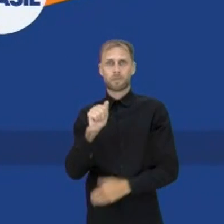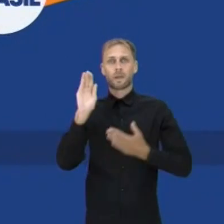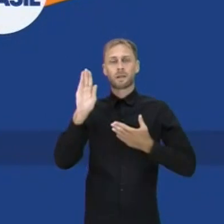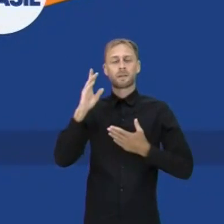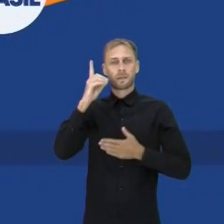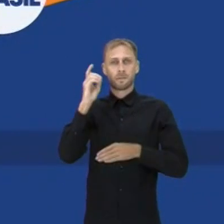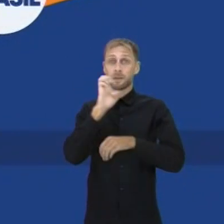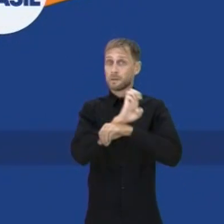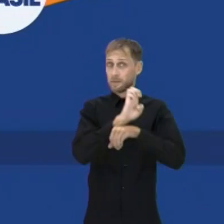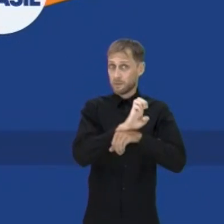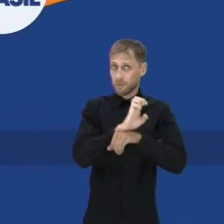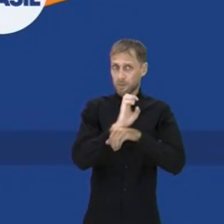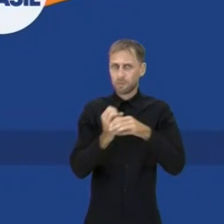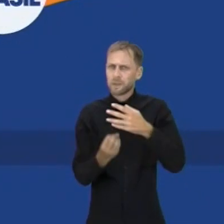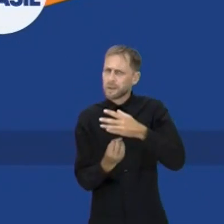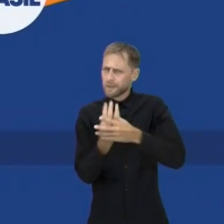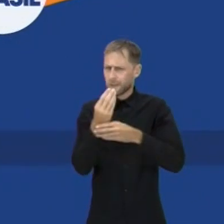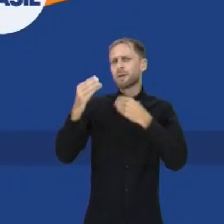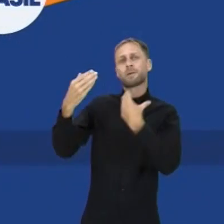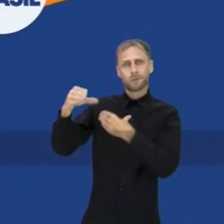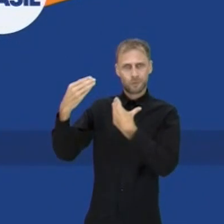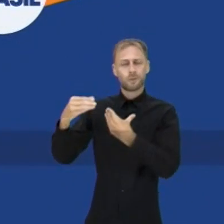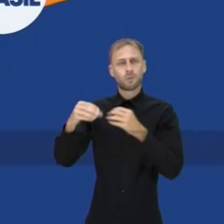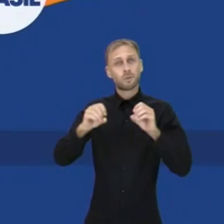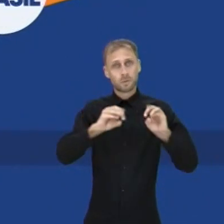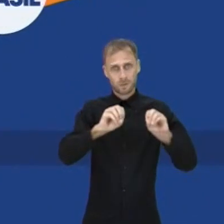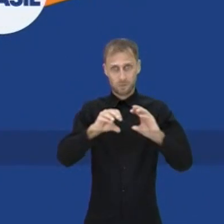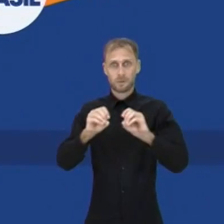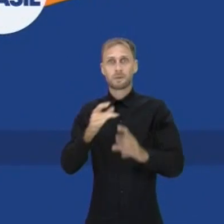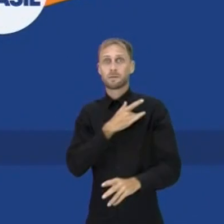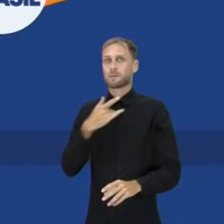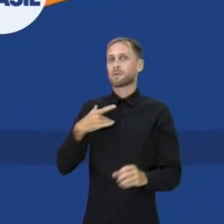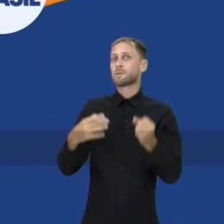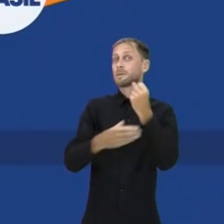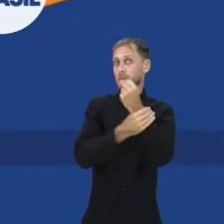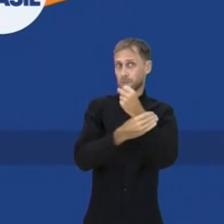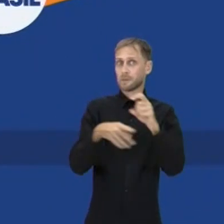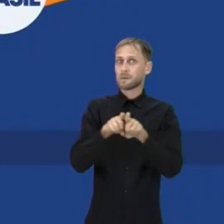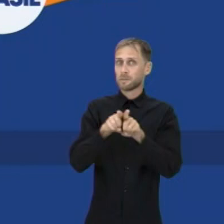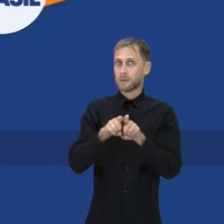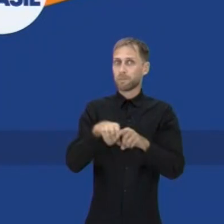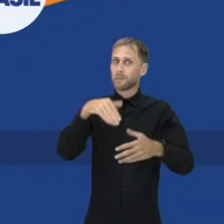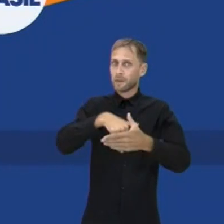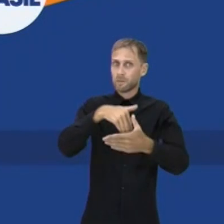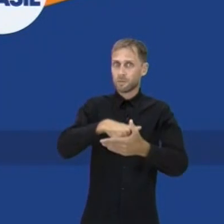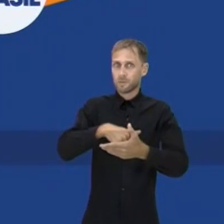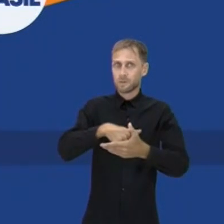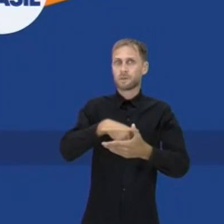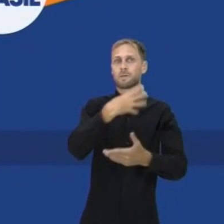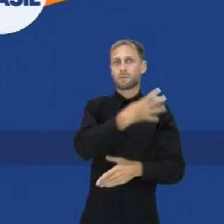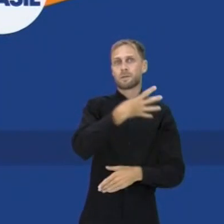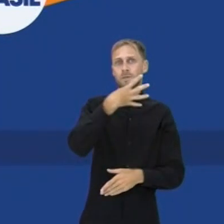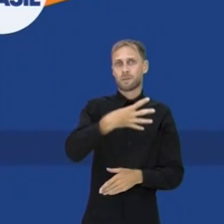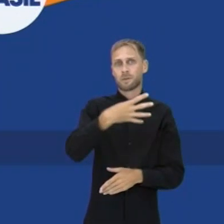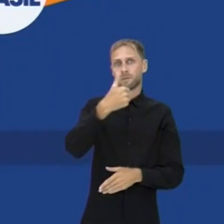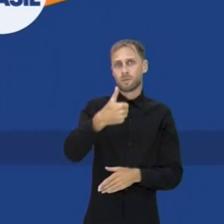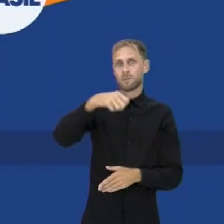estadual. Lutarei para a criação de concurso público na área da educação, saúde e segurança pública. Vote Sargento Feitosa,